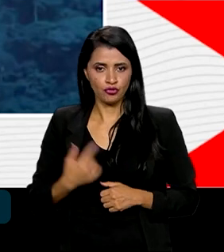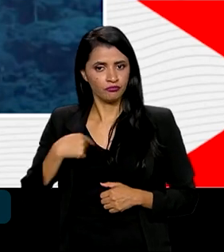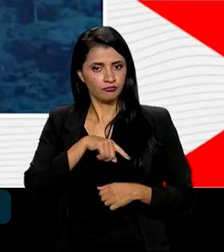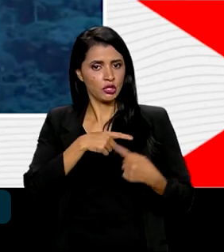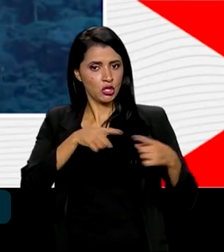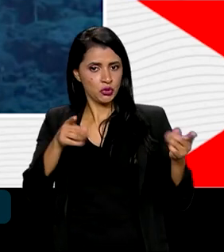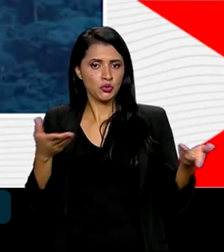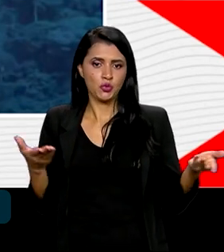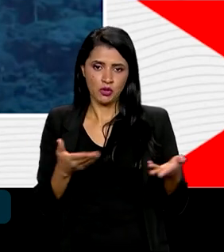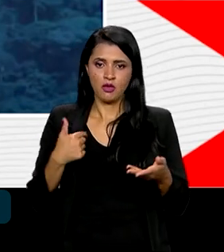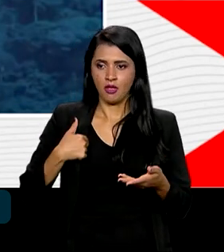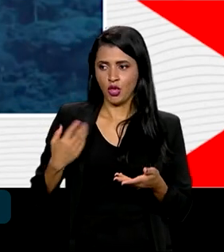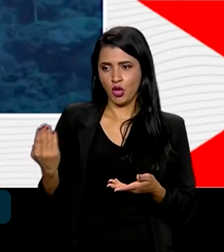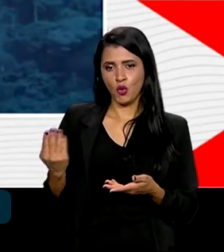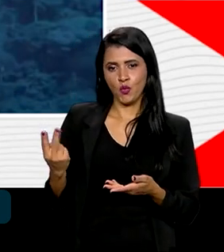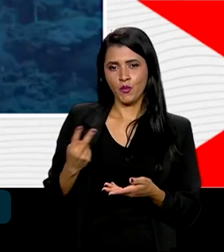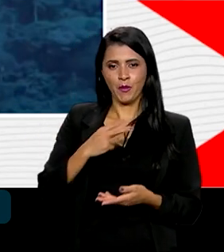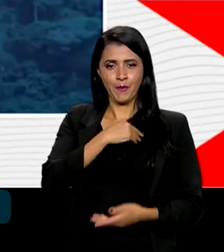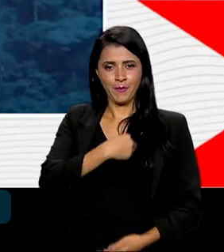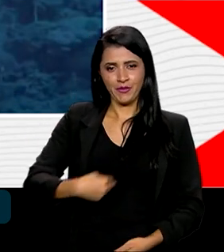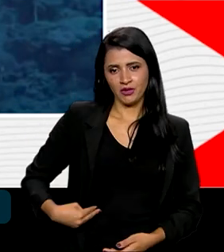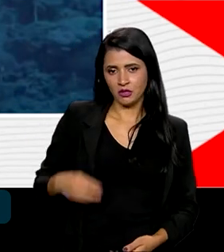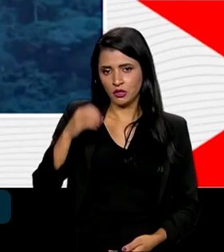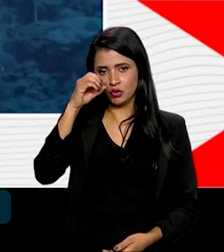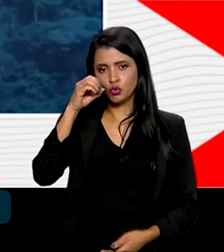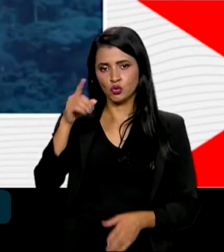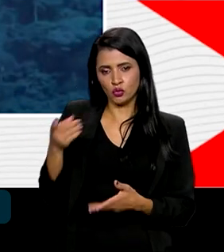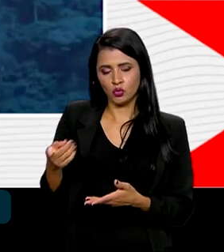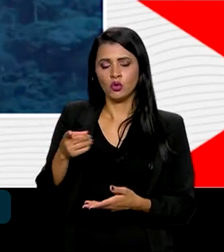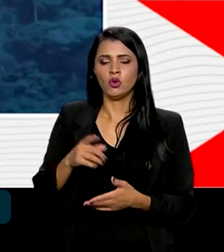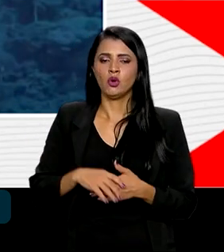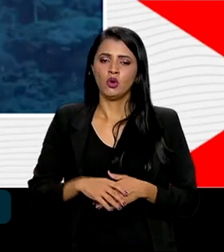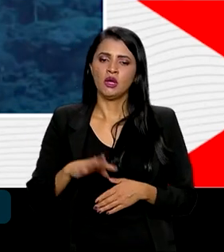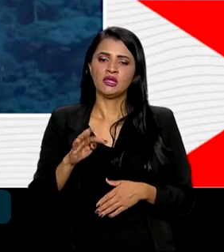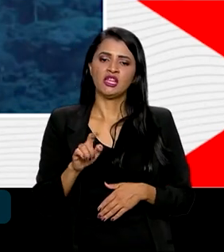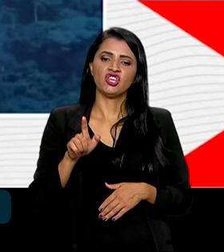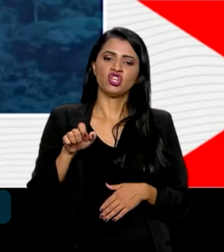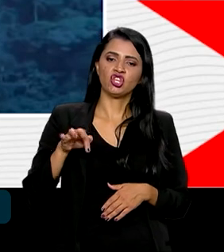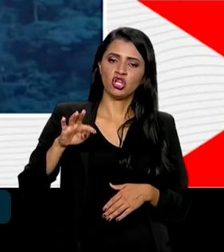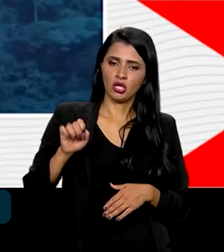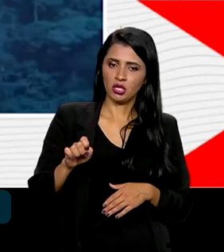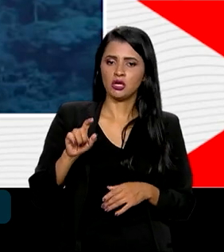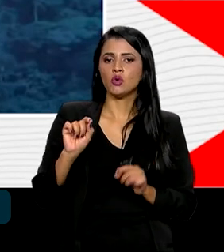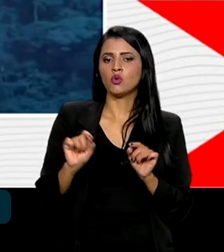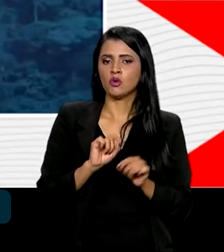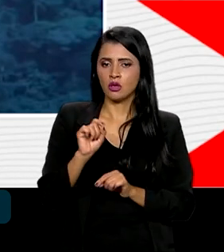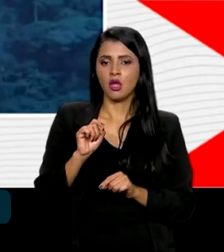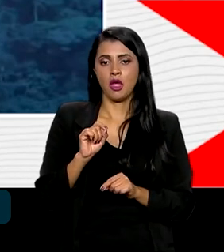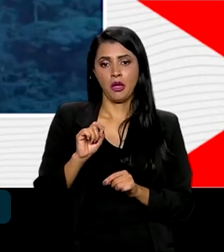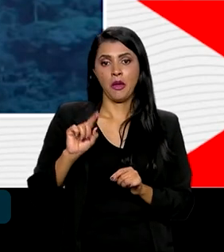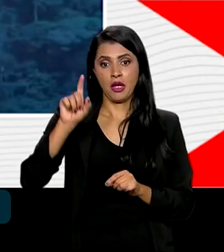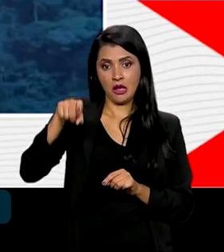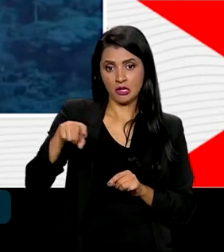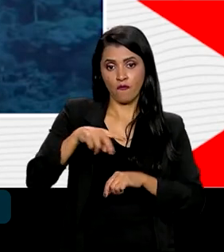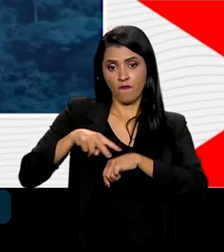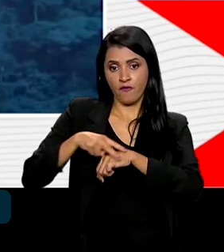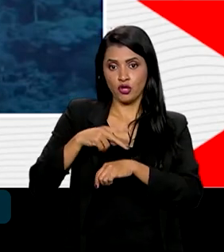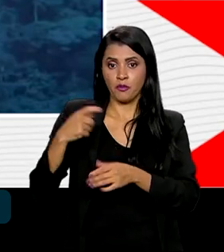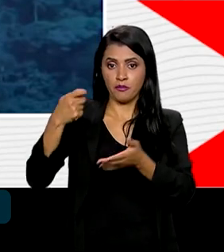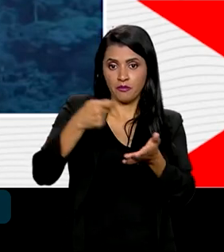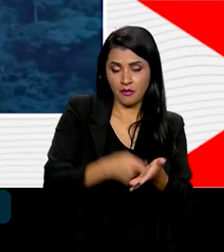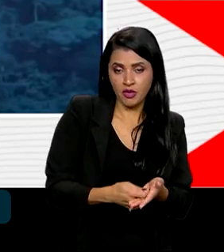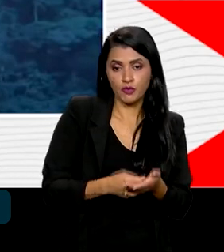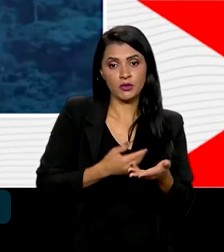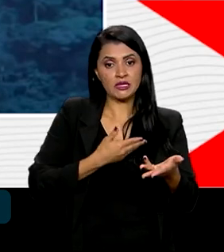eu e o ministro Paulo Teixeira, o Bolsa Verde, que é o pagamento por serviços ambientais das